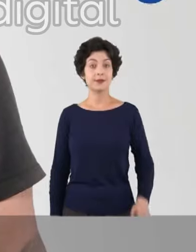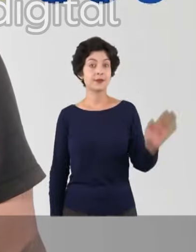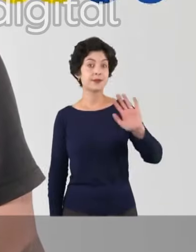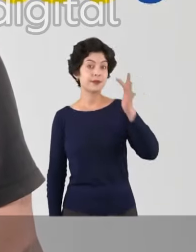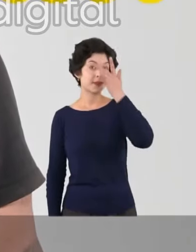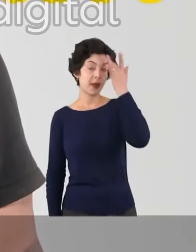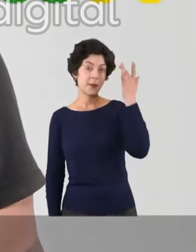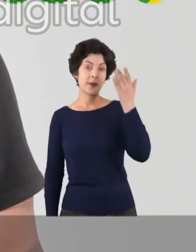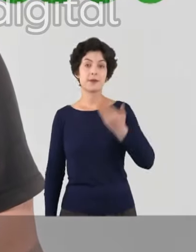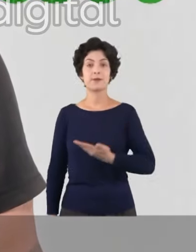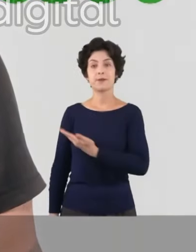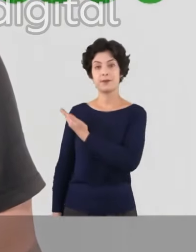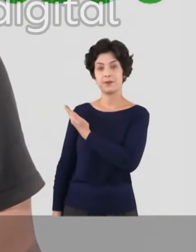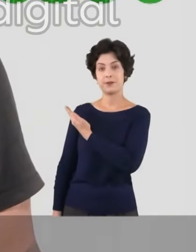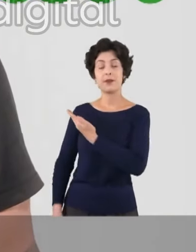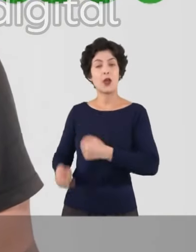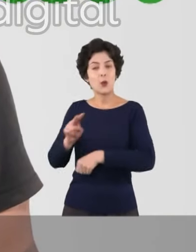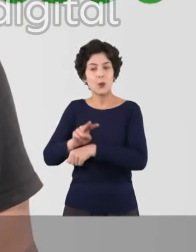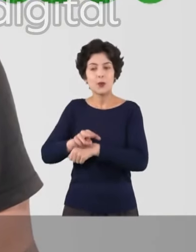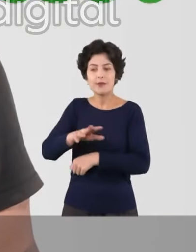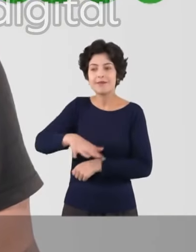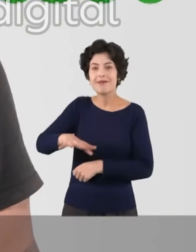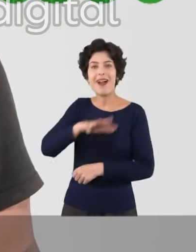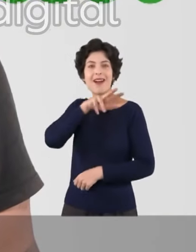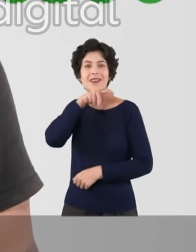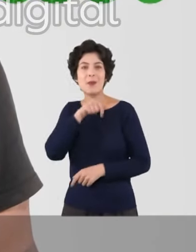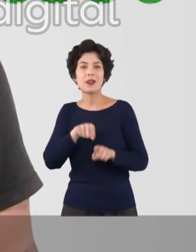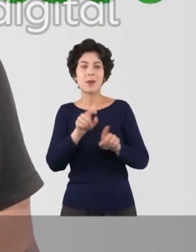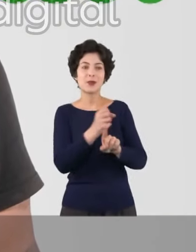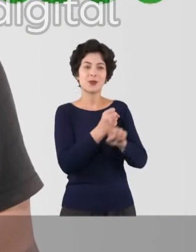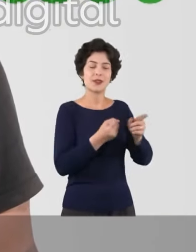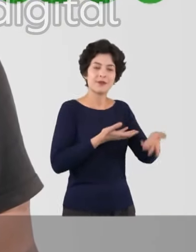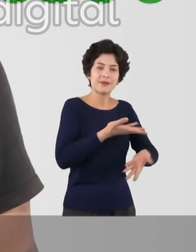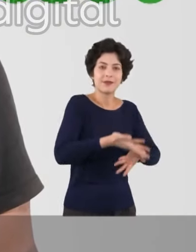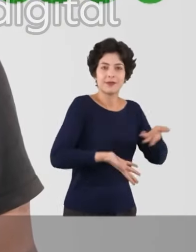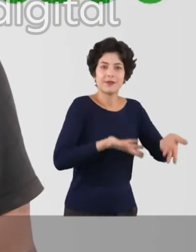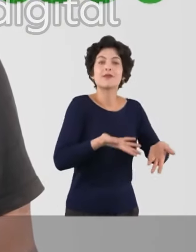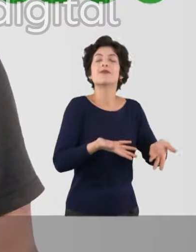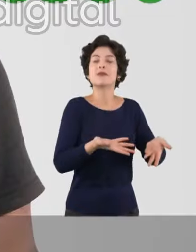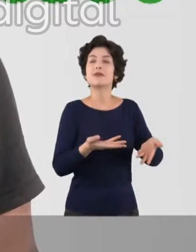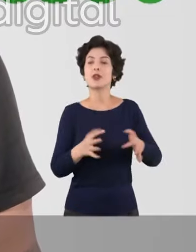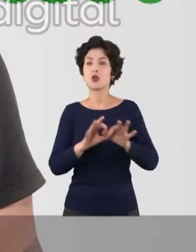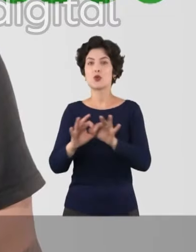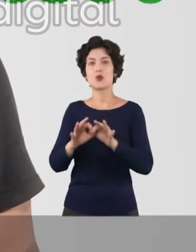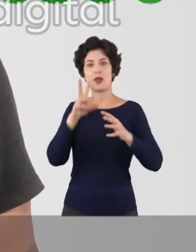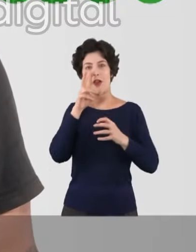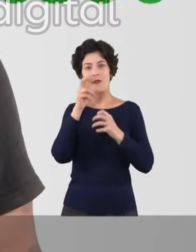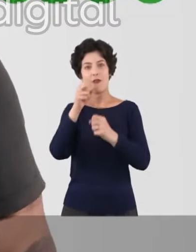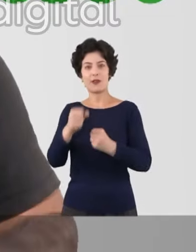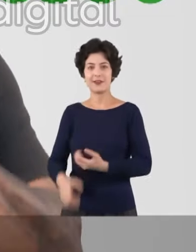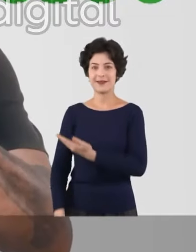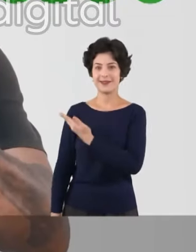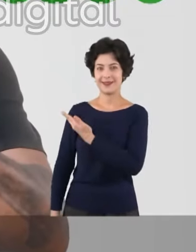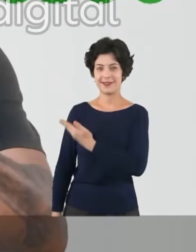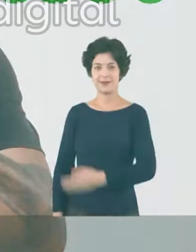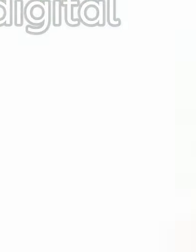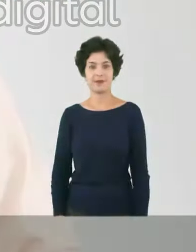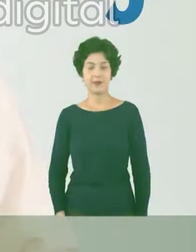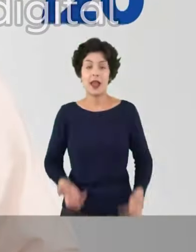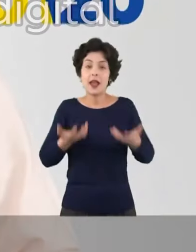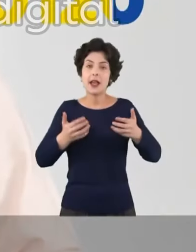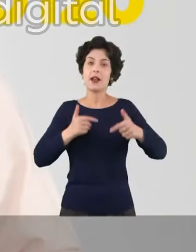Fala pessoal, eu sou o Flecha da Causa Animal e Bem-Estar Social. Juntos somos mais fortes. Flecha, 70 500.